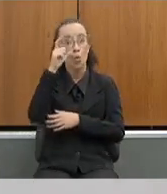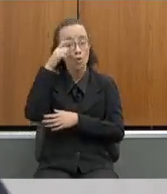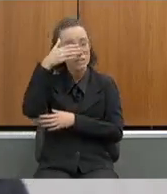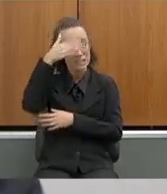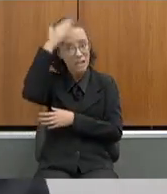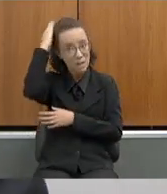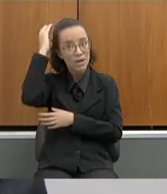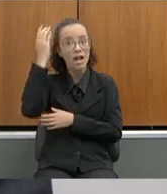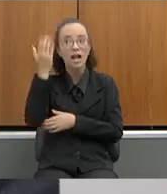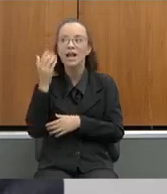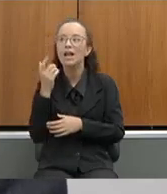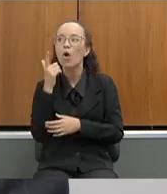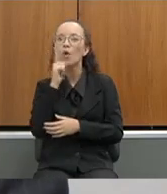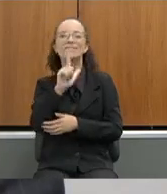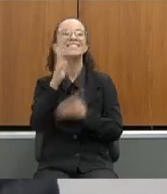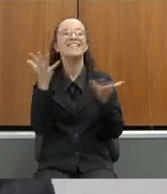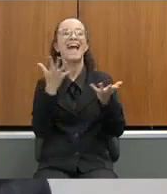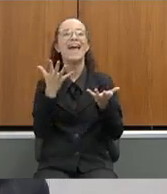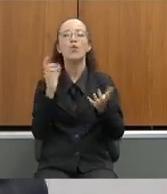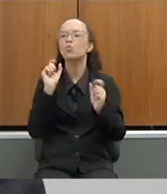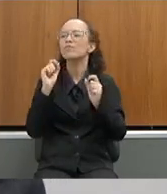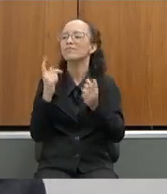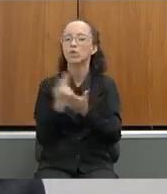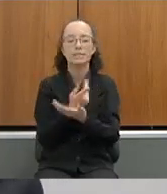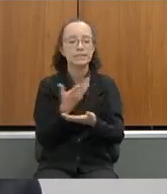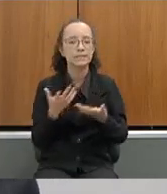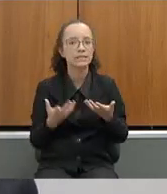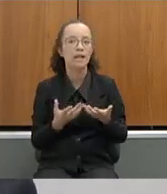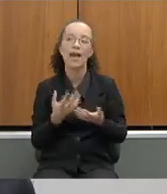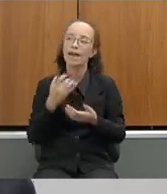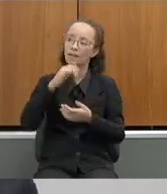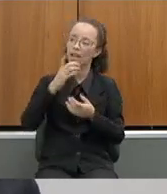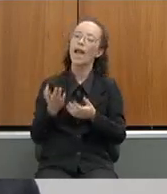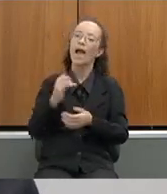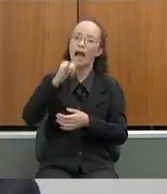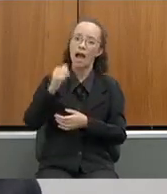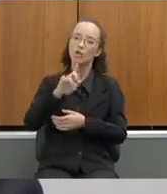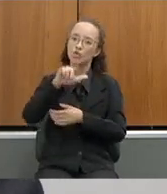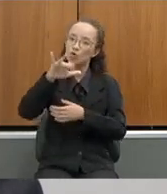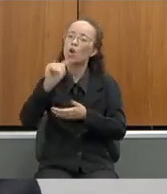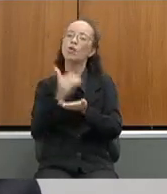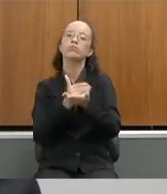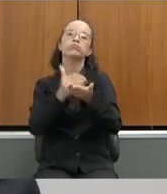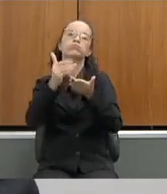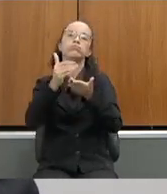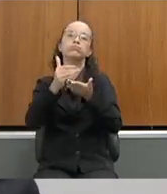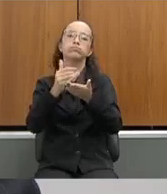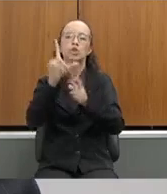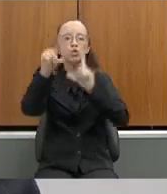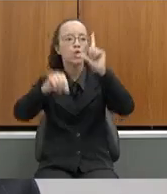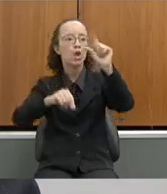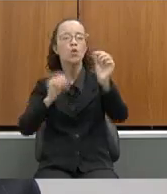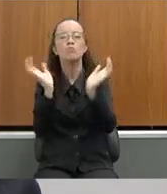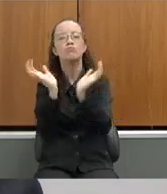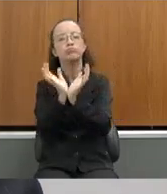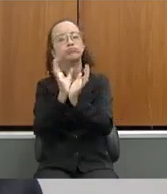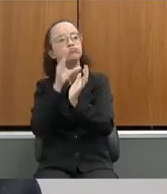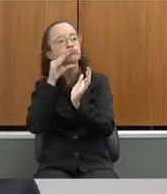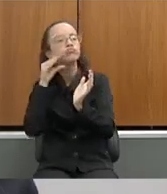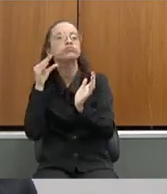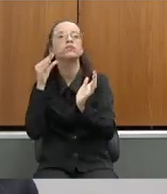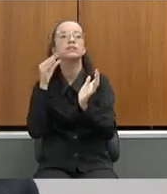eleição, o vai acontecer? E aí, veio a Júlia Santana e a Júlia escolheu uma boa equipe e, com muita